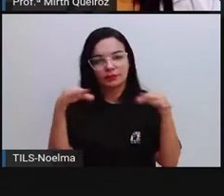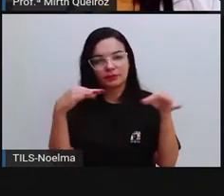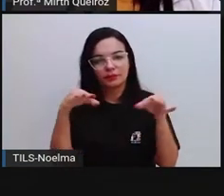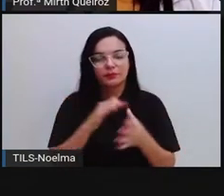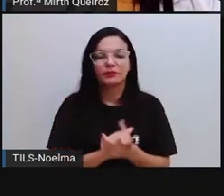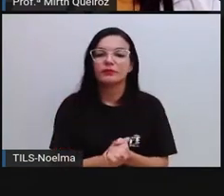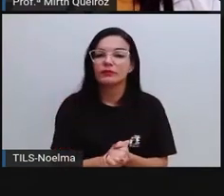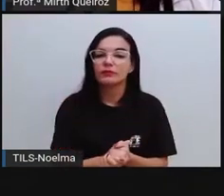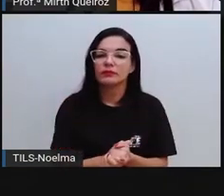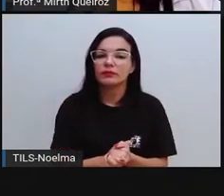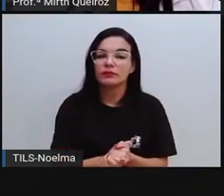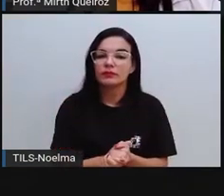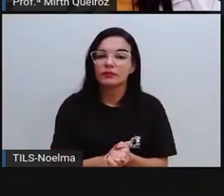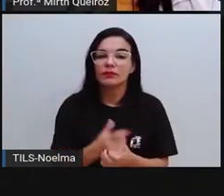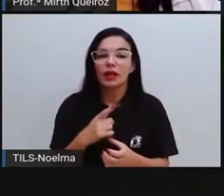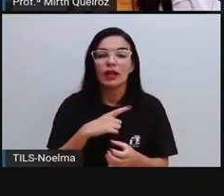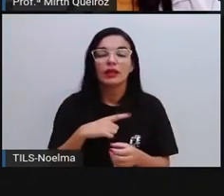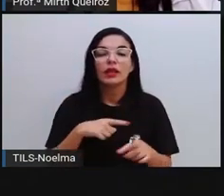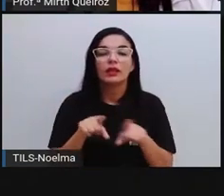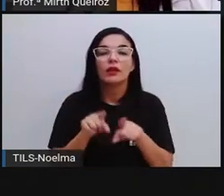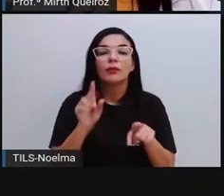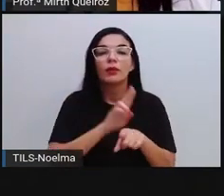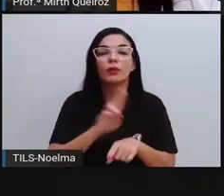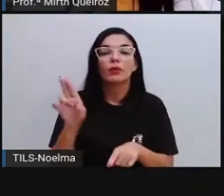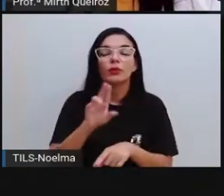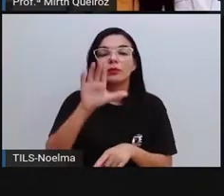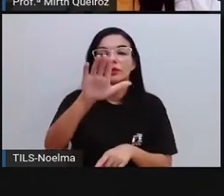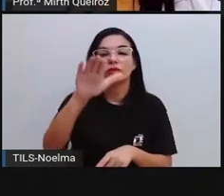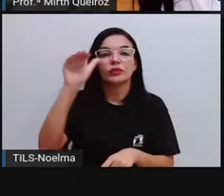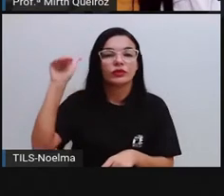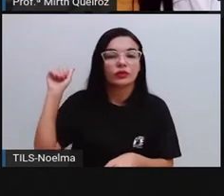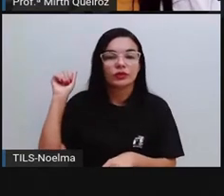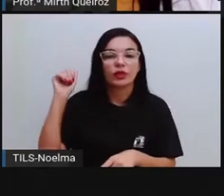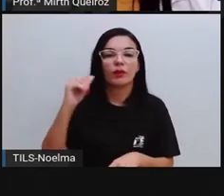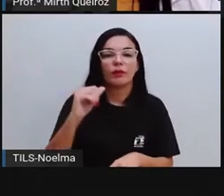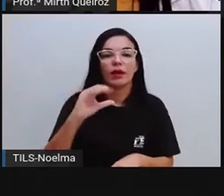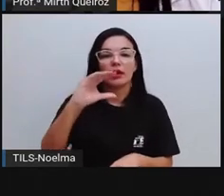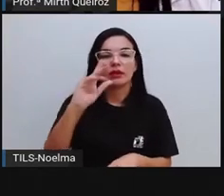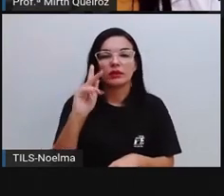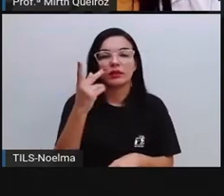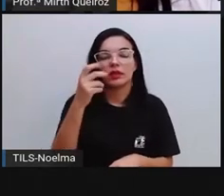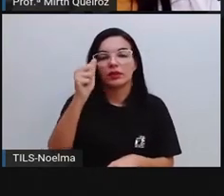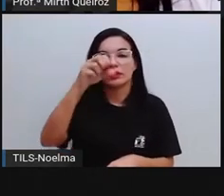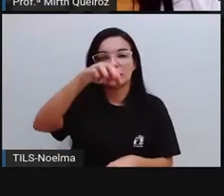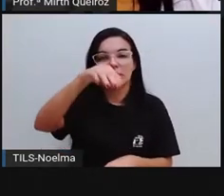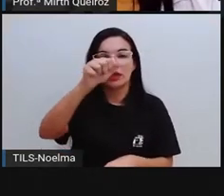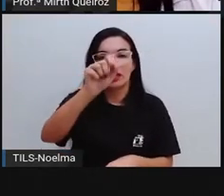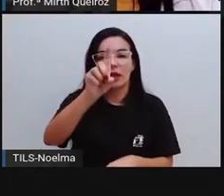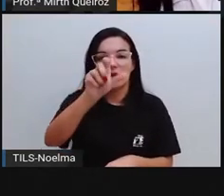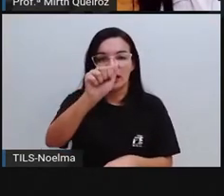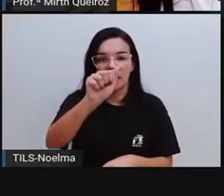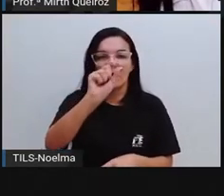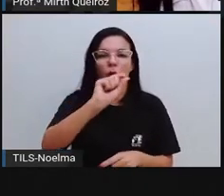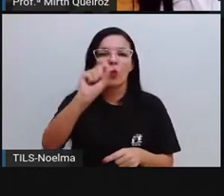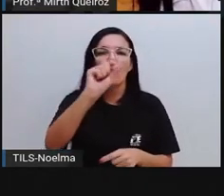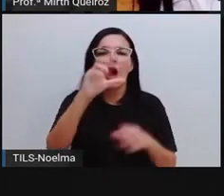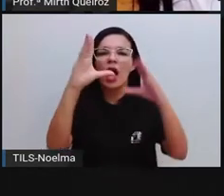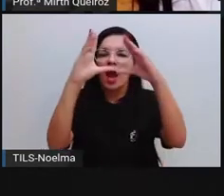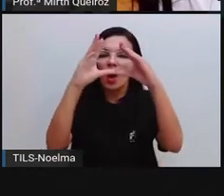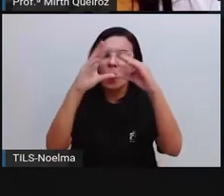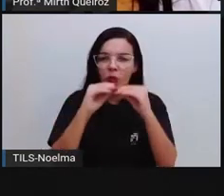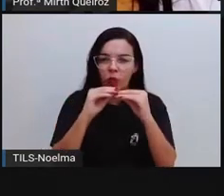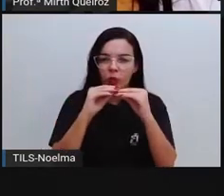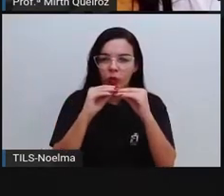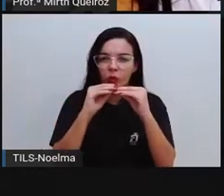Aí, depois, nós temos aí a chamada, que é um resumo breve aí dessa notícia de destaque, né? Essa